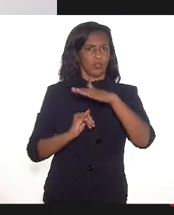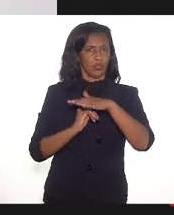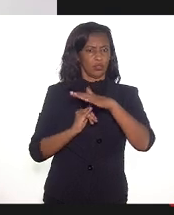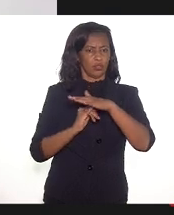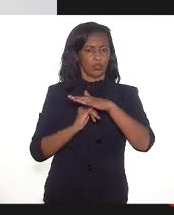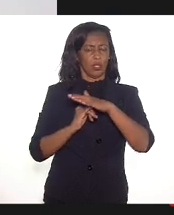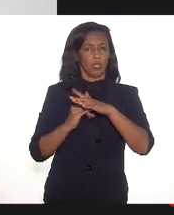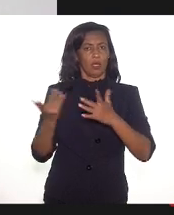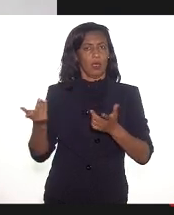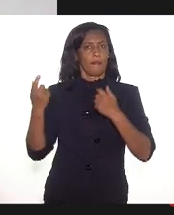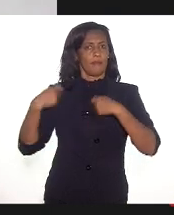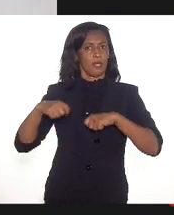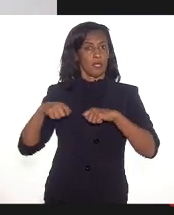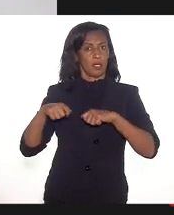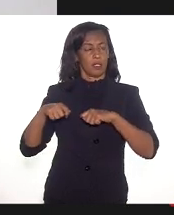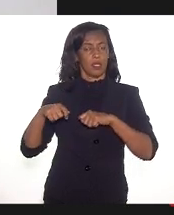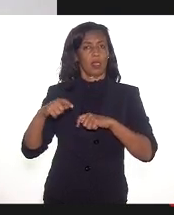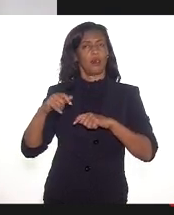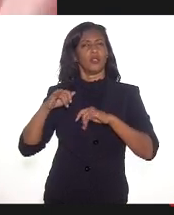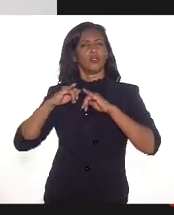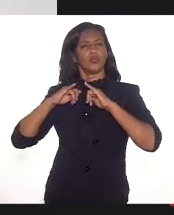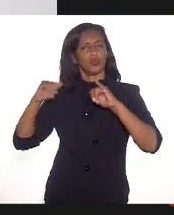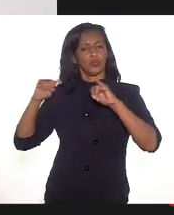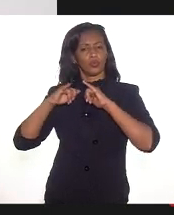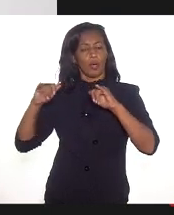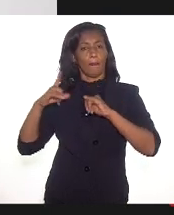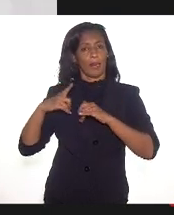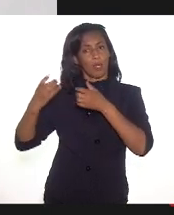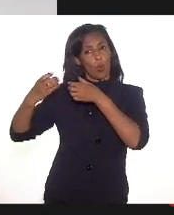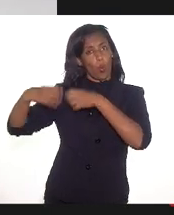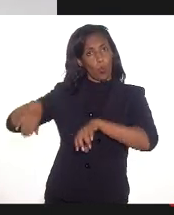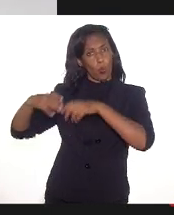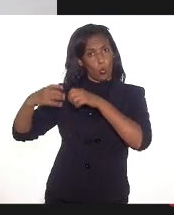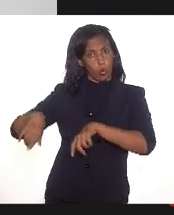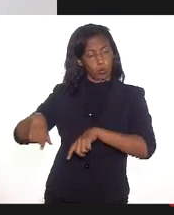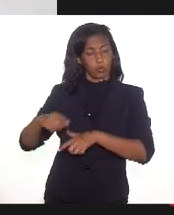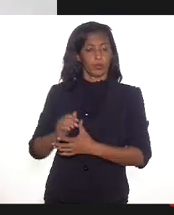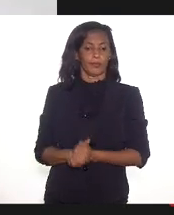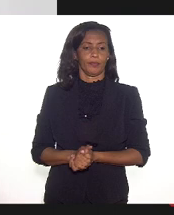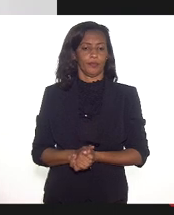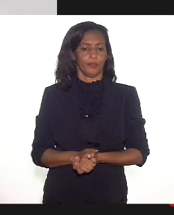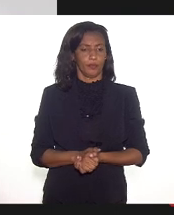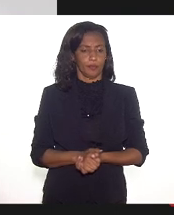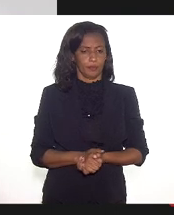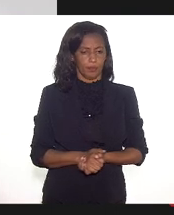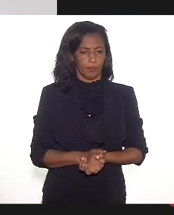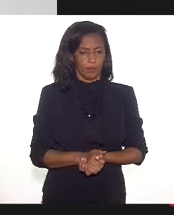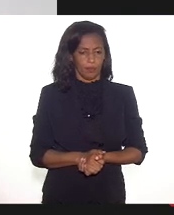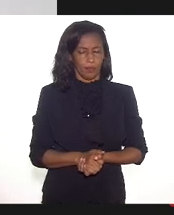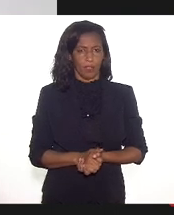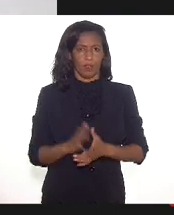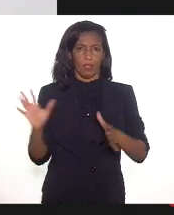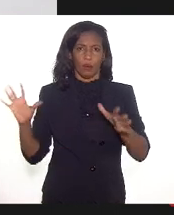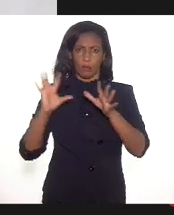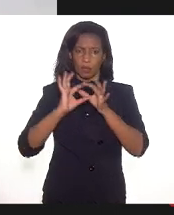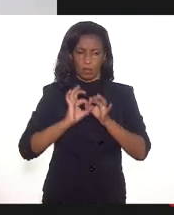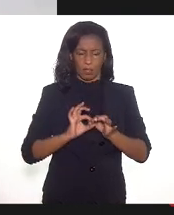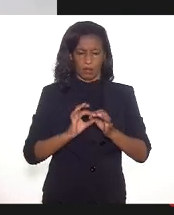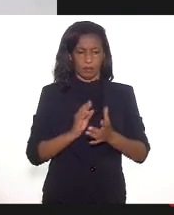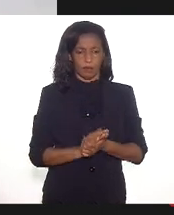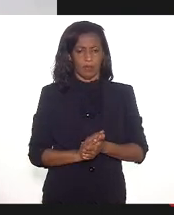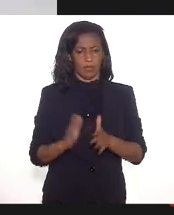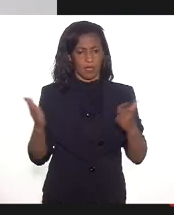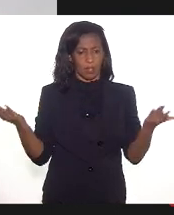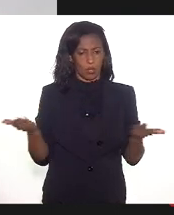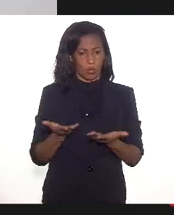organizações sociais. Bem, para que concurso? Então, na verdade, isso está muito ligado, mas o fato é